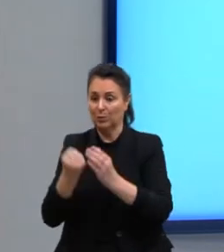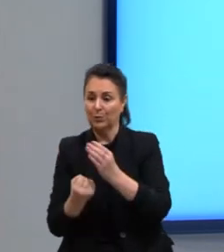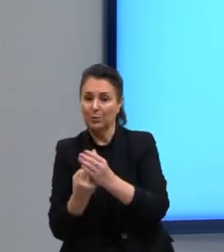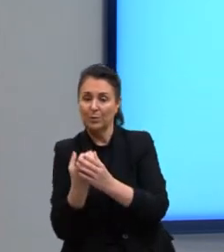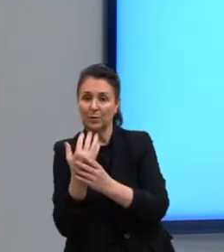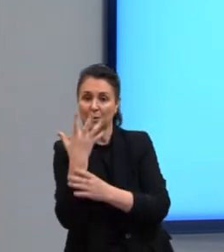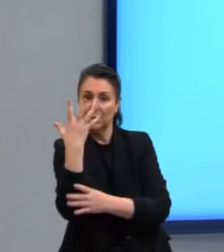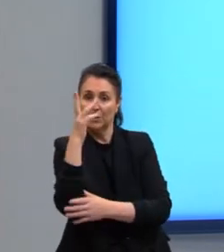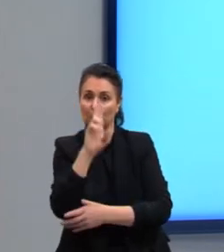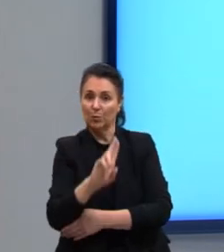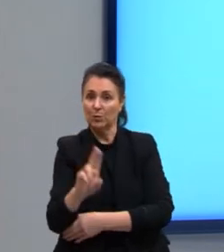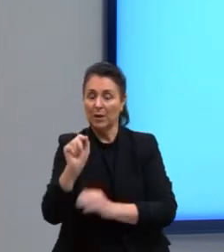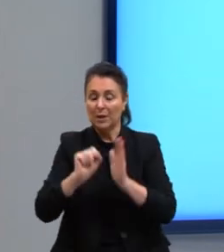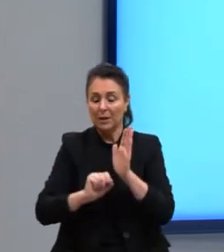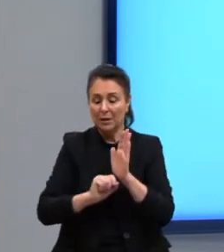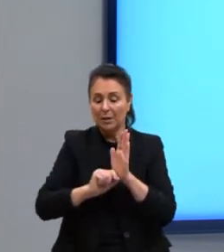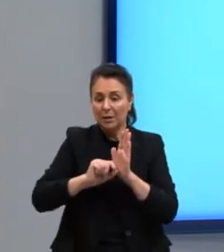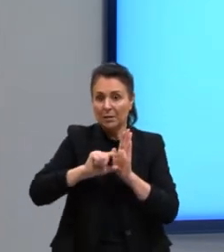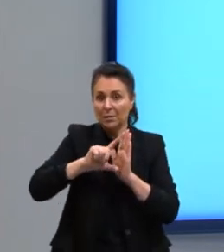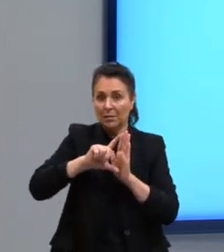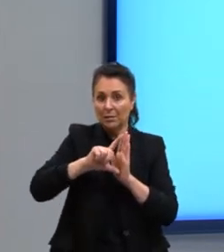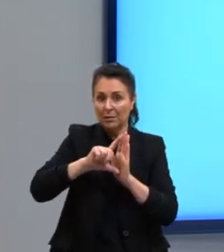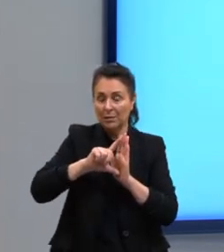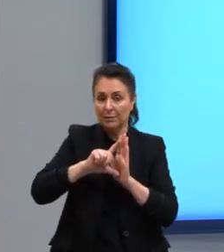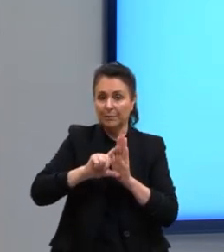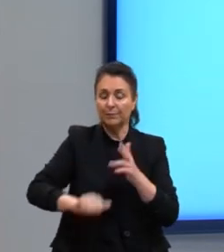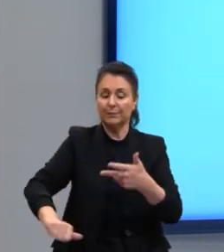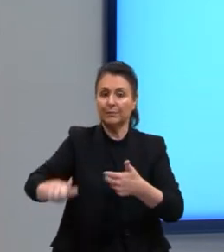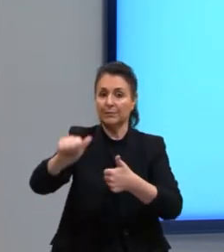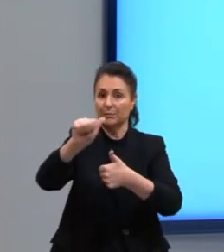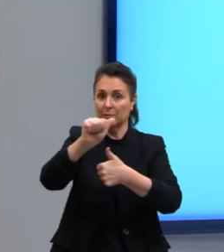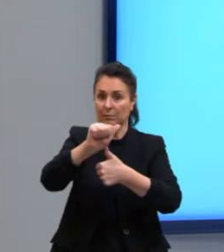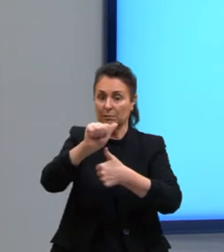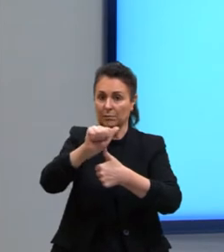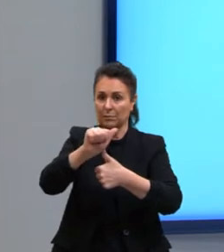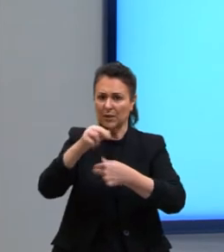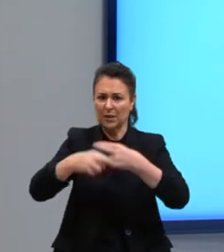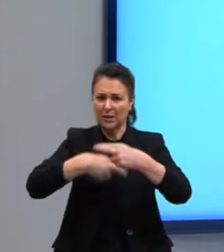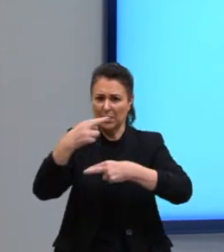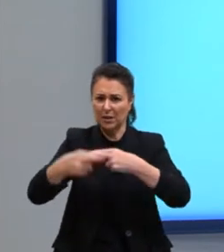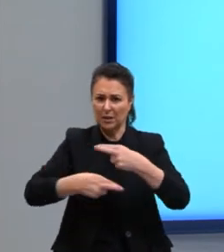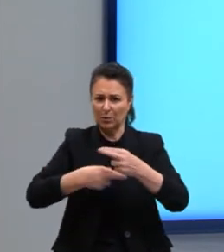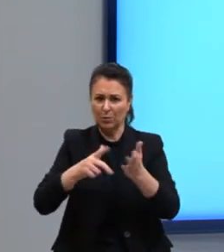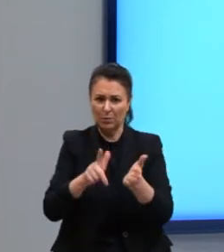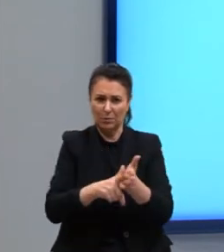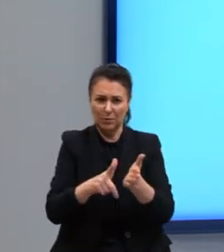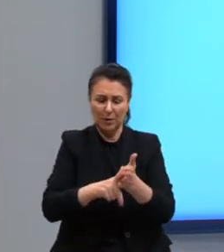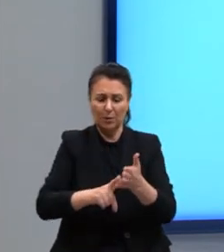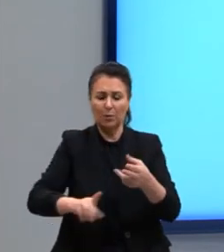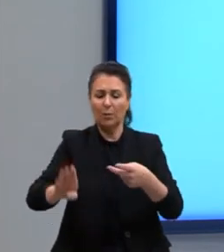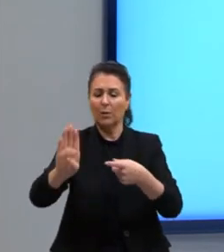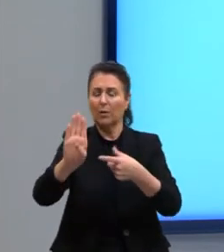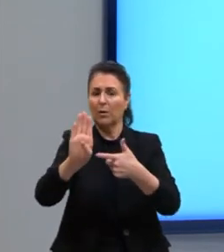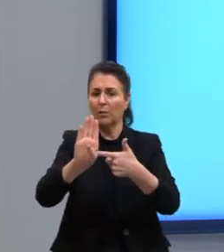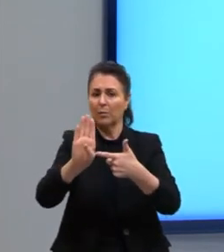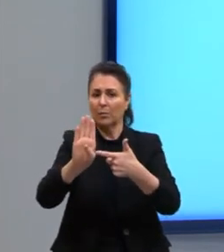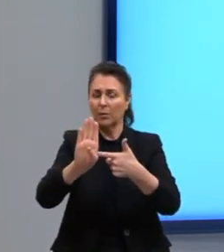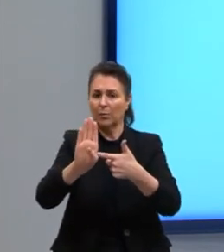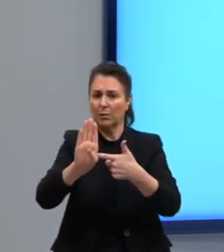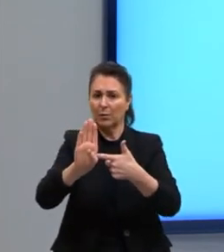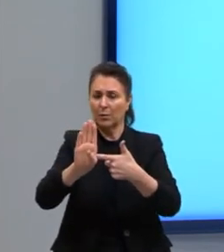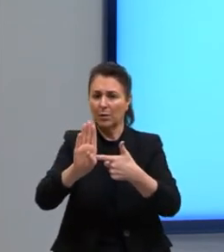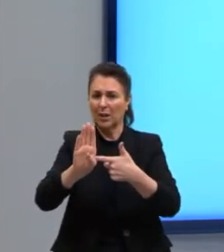aumentado. Letra A, reciclando papel. Letra B, mantendo